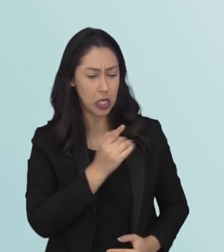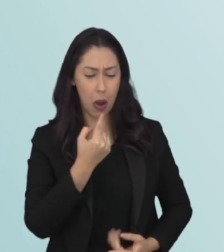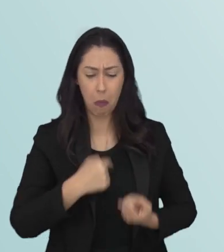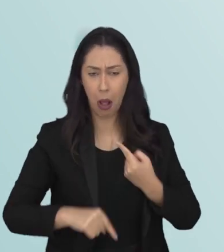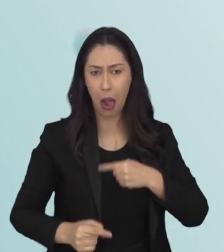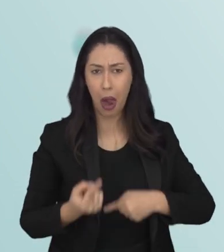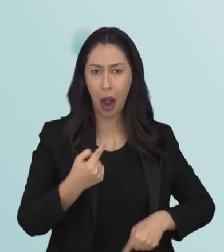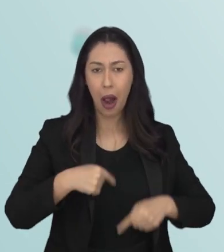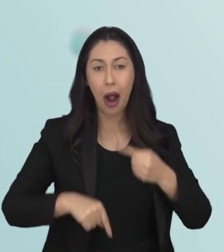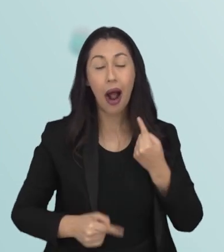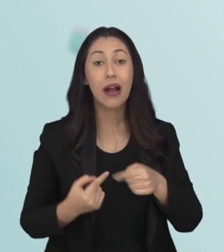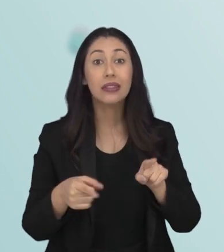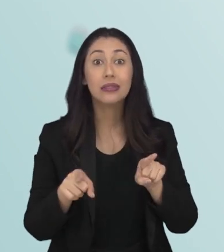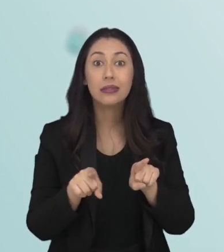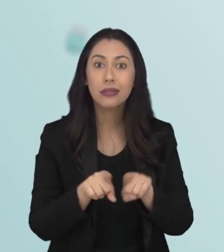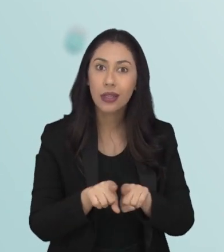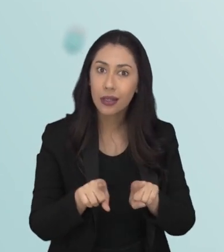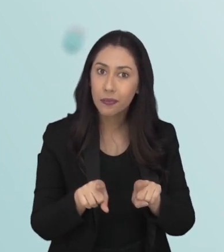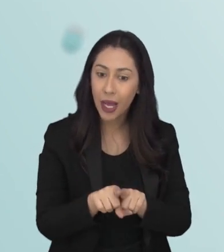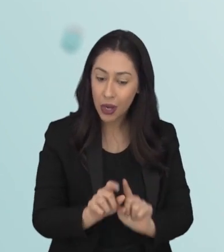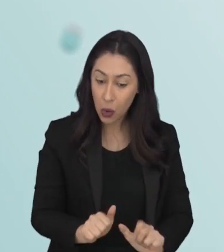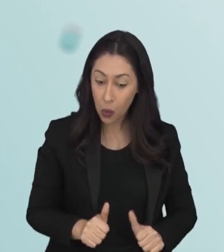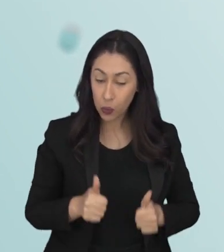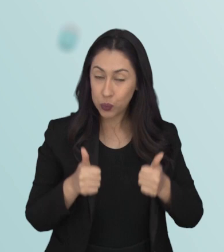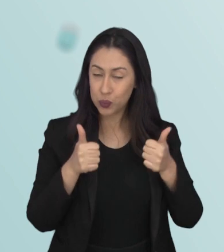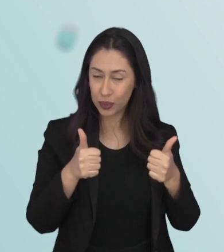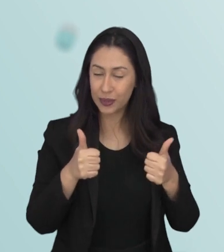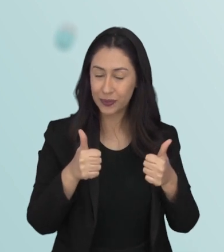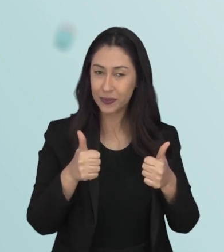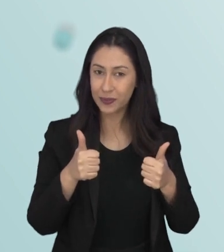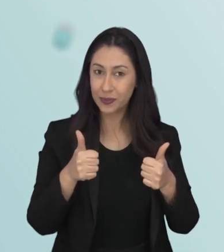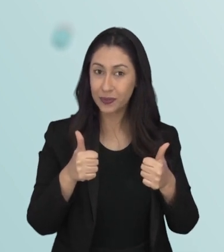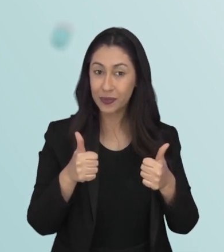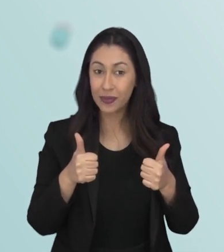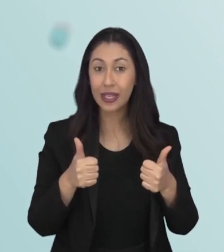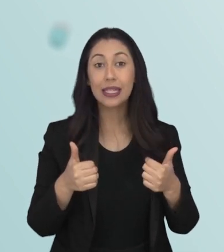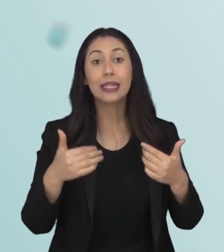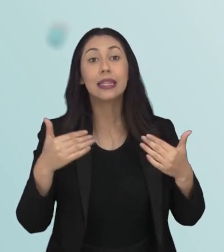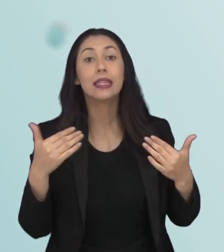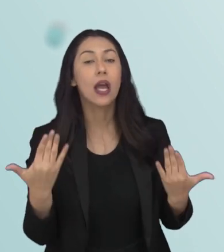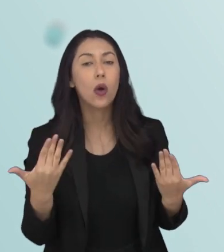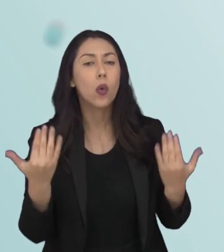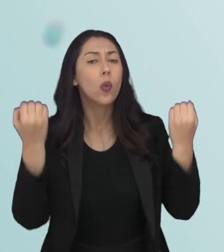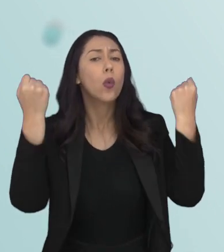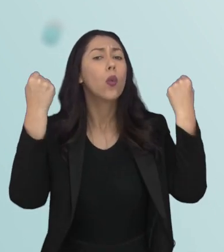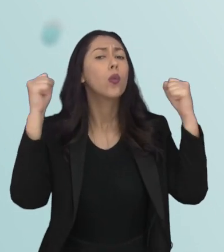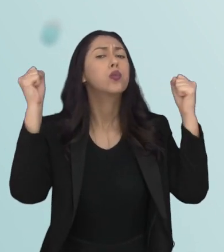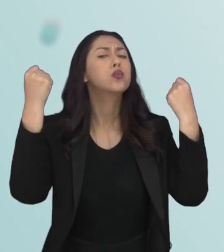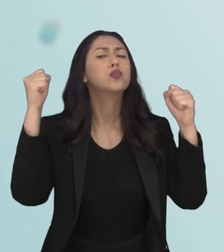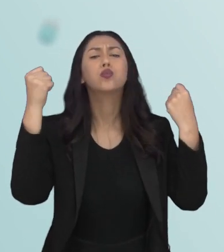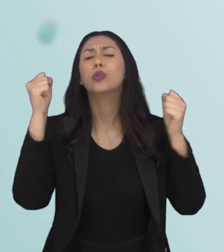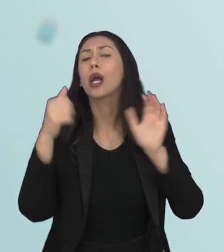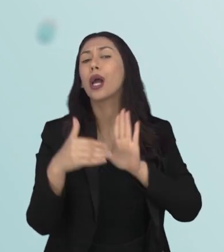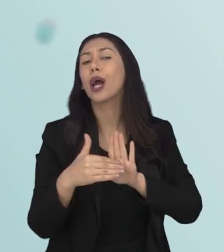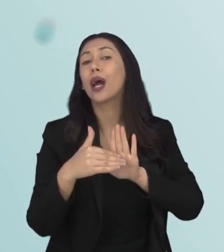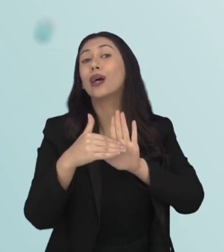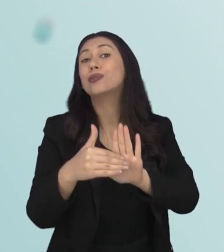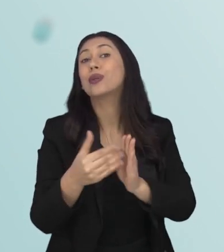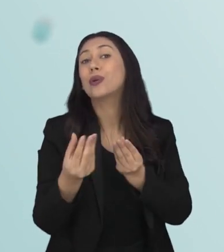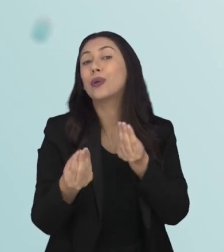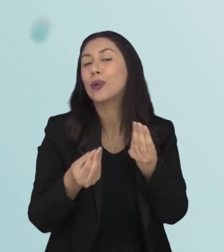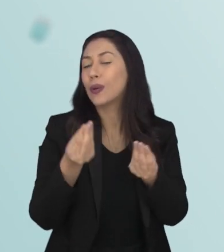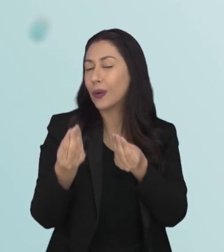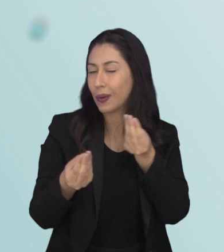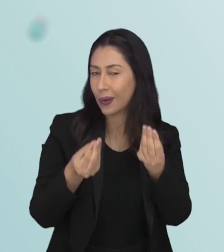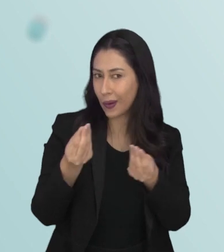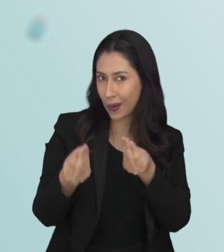metabólicos, a gente traz essa nossa autoestima de volta. Então, o que o exercício faz de fato mesmo que ajuda